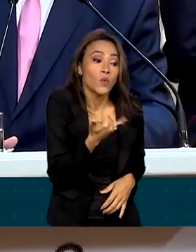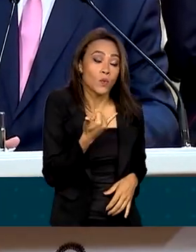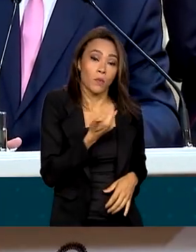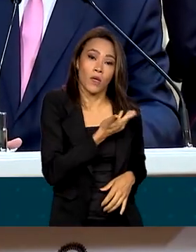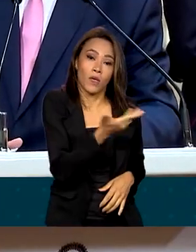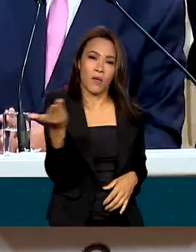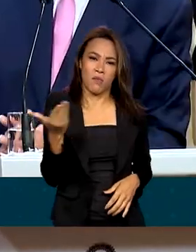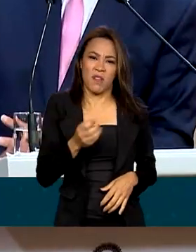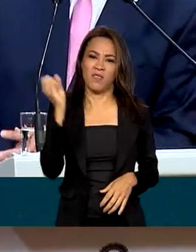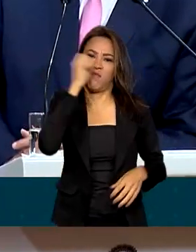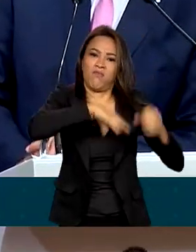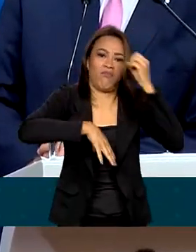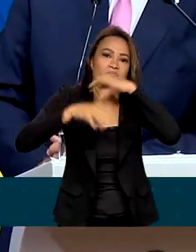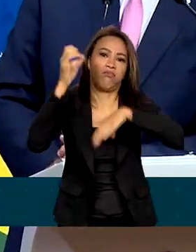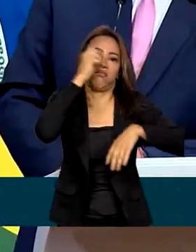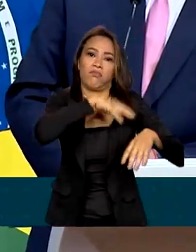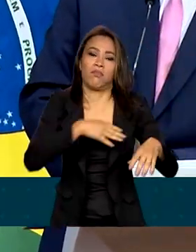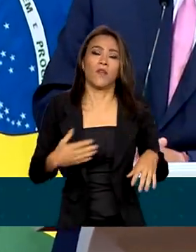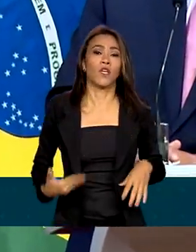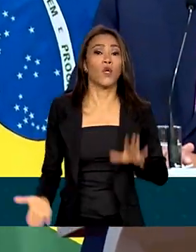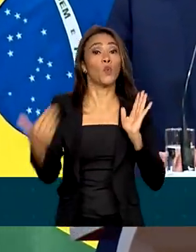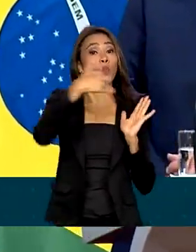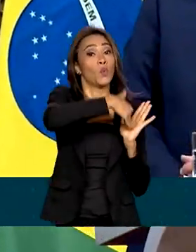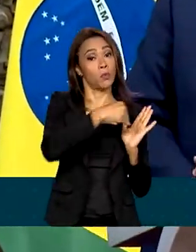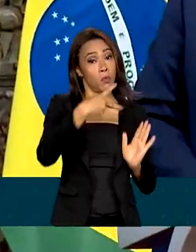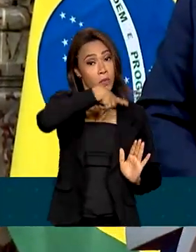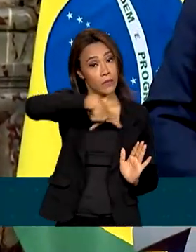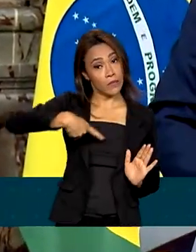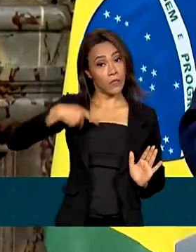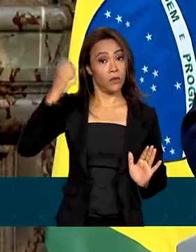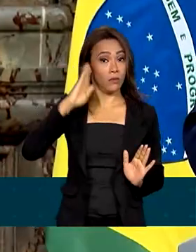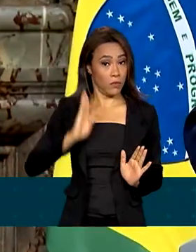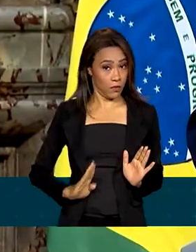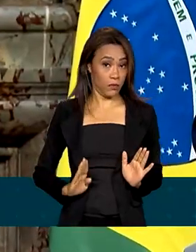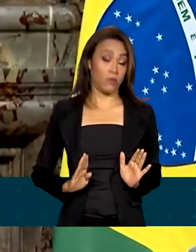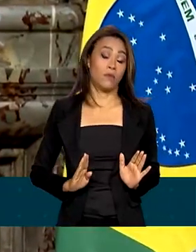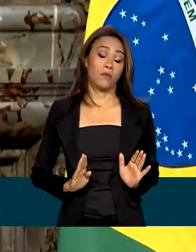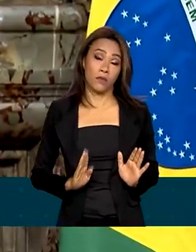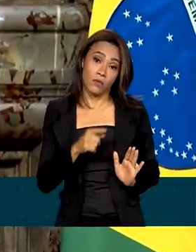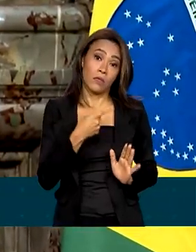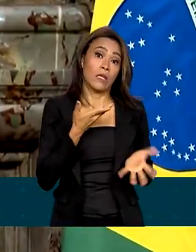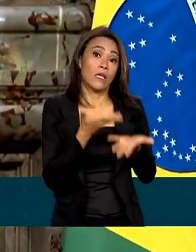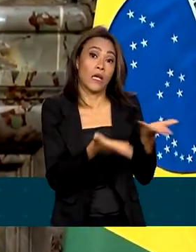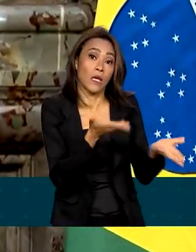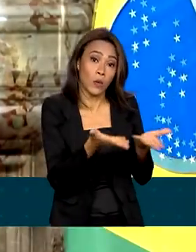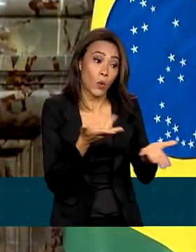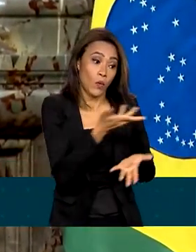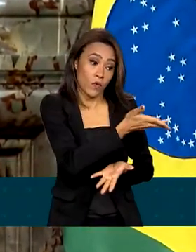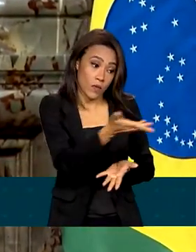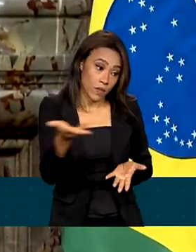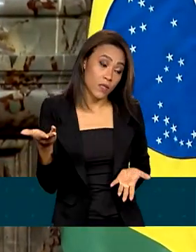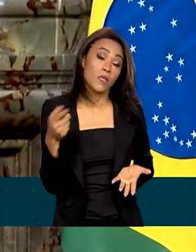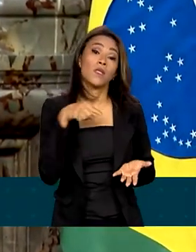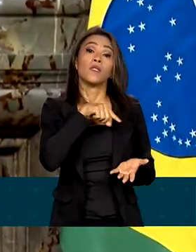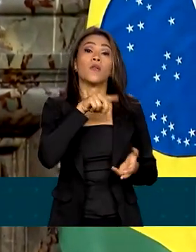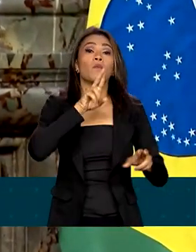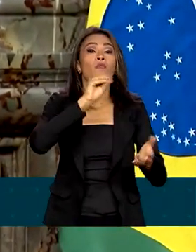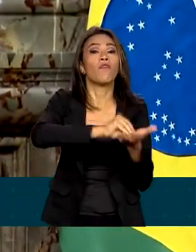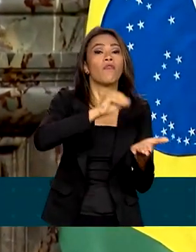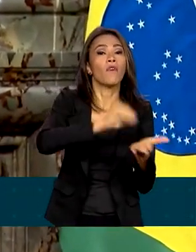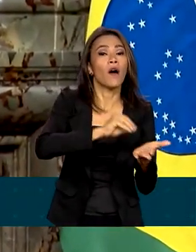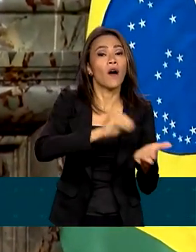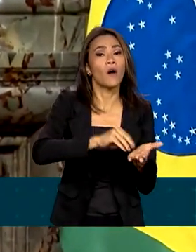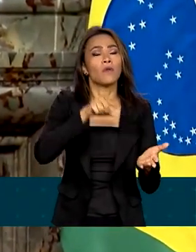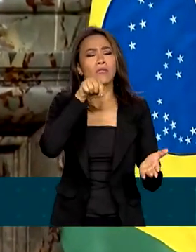grosserias que o último presidente do Brasil, que eu o trato como genocida por causa da falta de